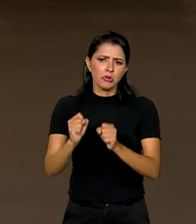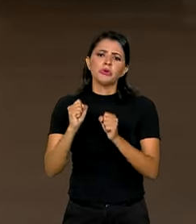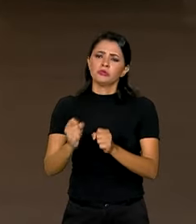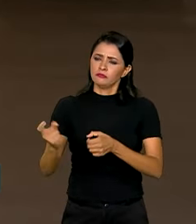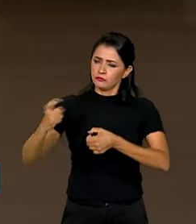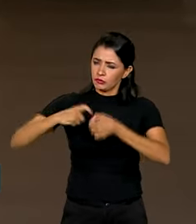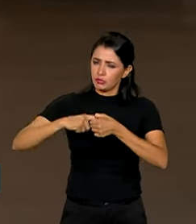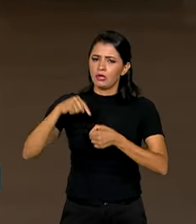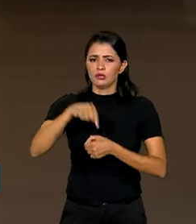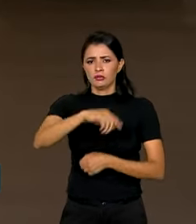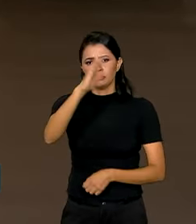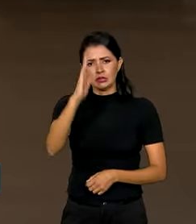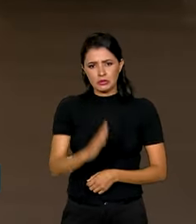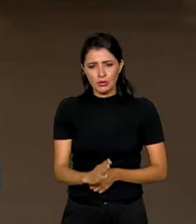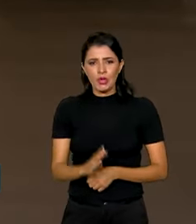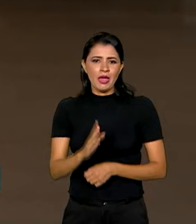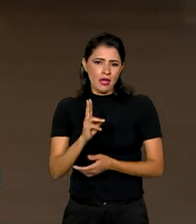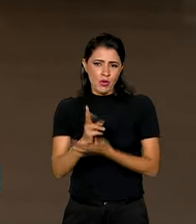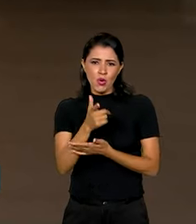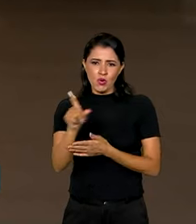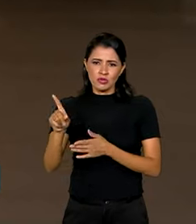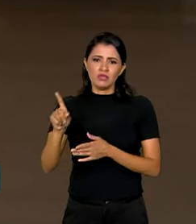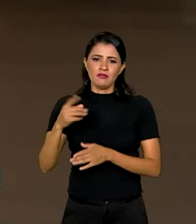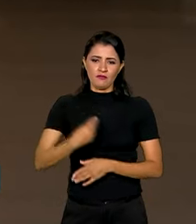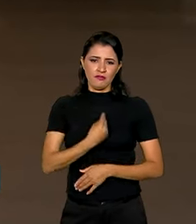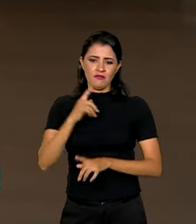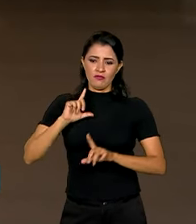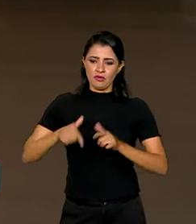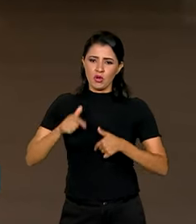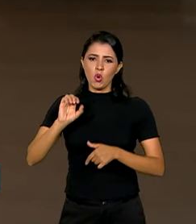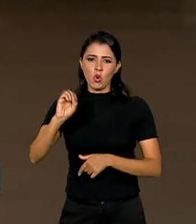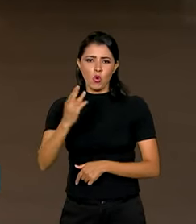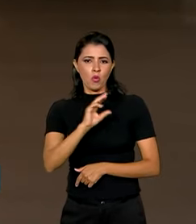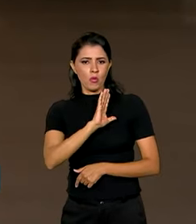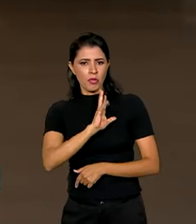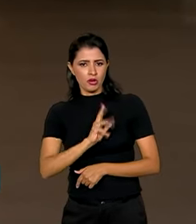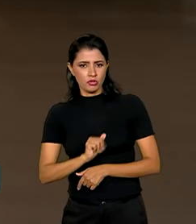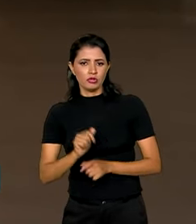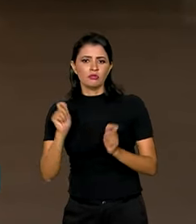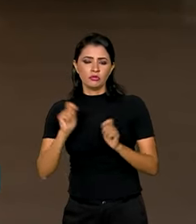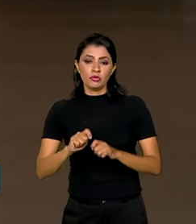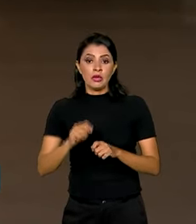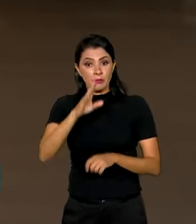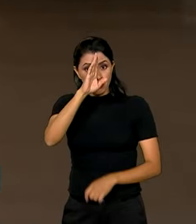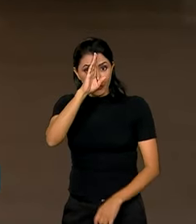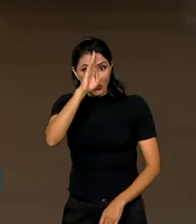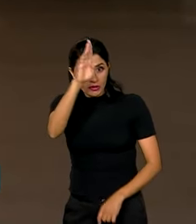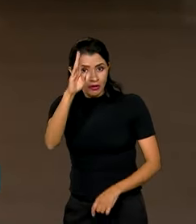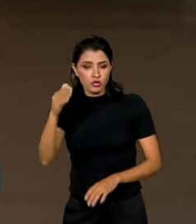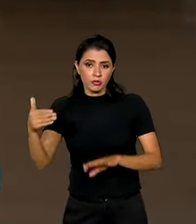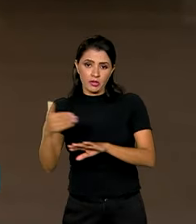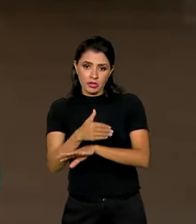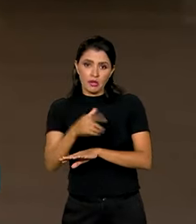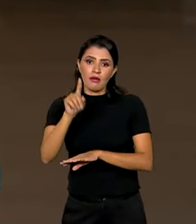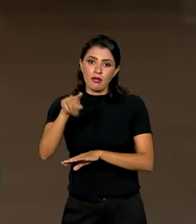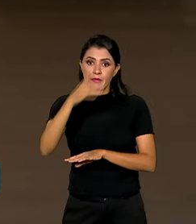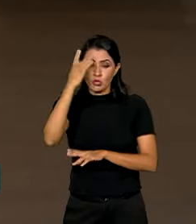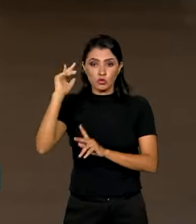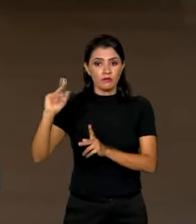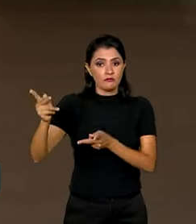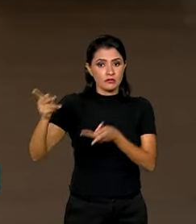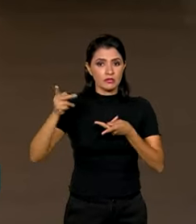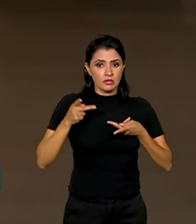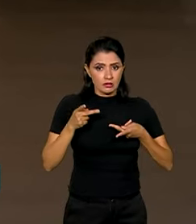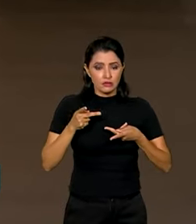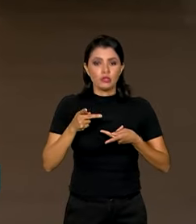ao Brasil, mesmo os que vivem em Israel ou na Palestina. A prioridade nos embarques é para os visitantes